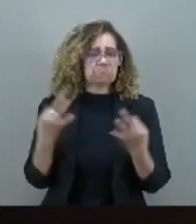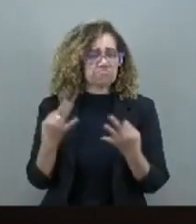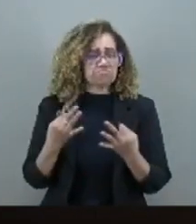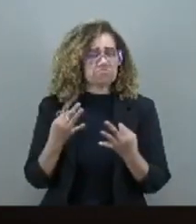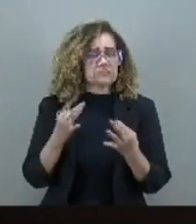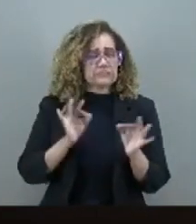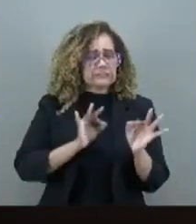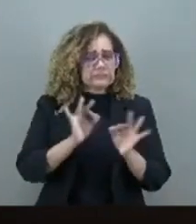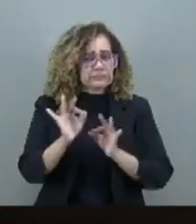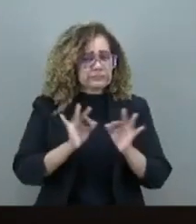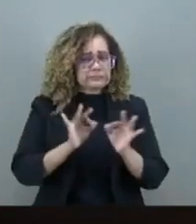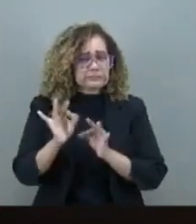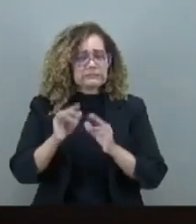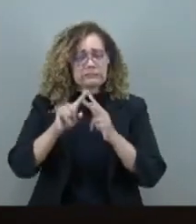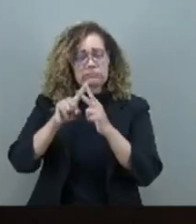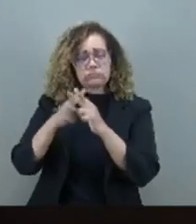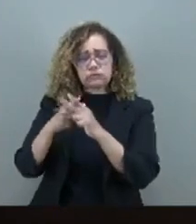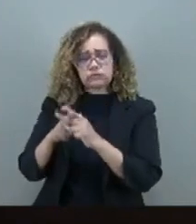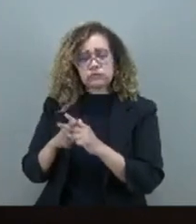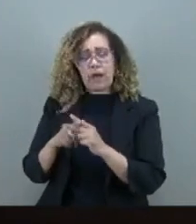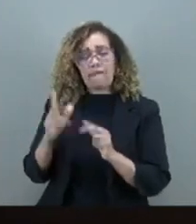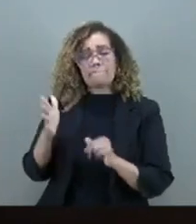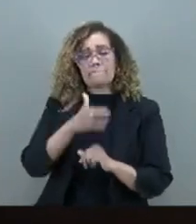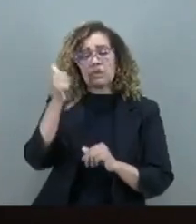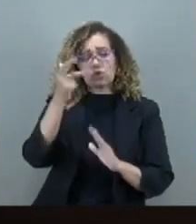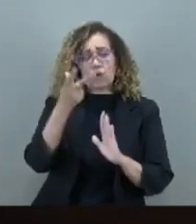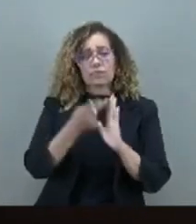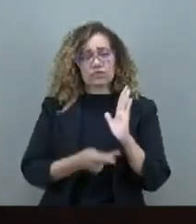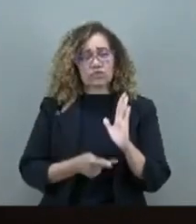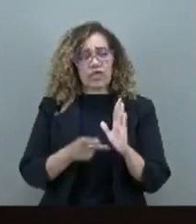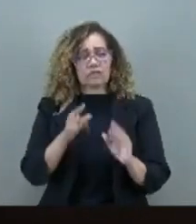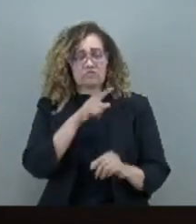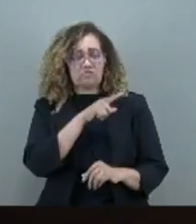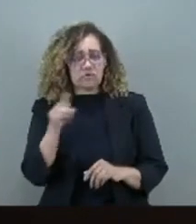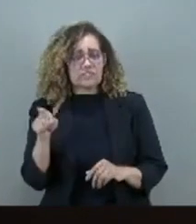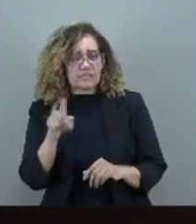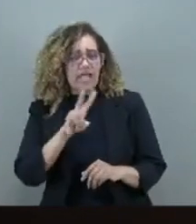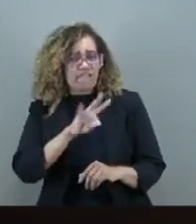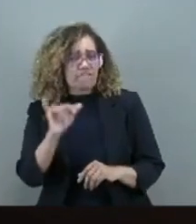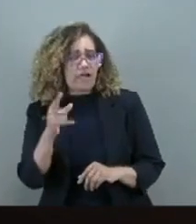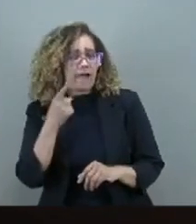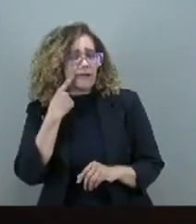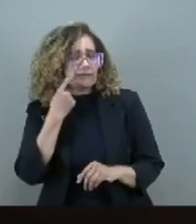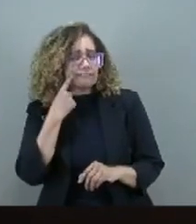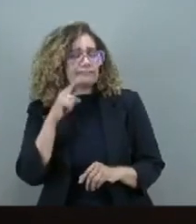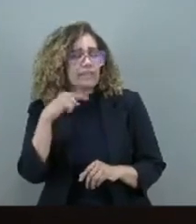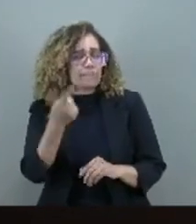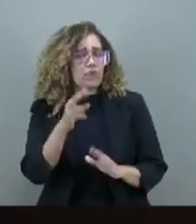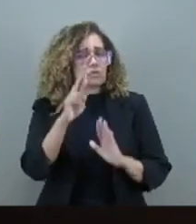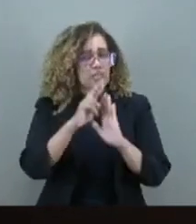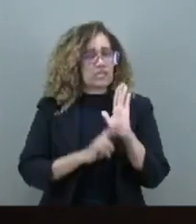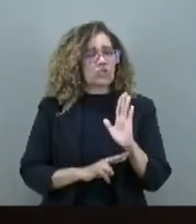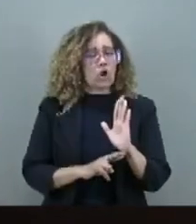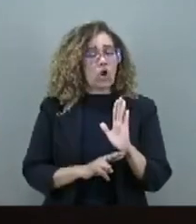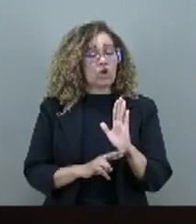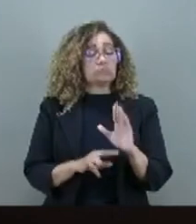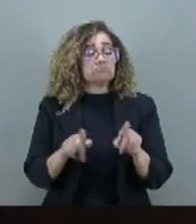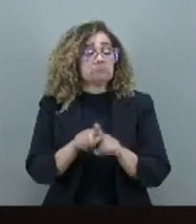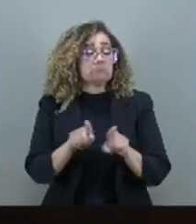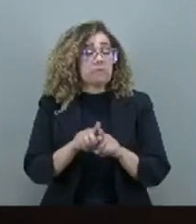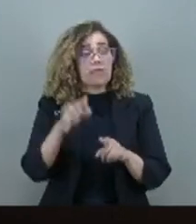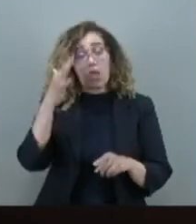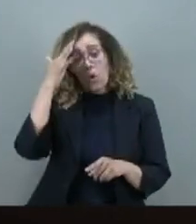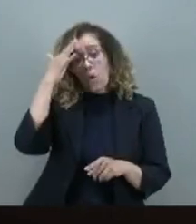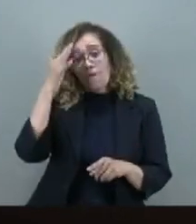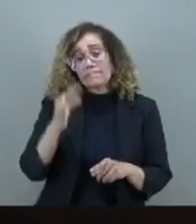os ajustes para a melhoria do projeto, conforme vocês vão ver o seu relatório, e por entender que,